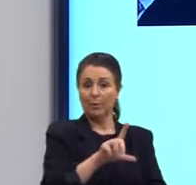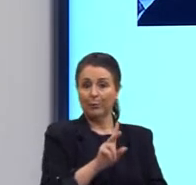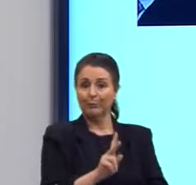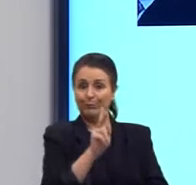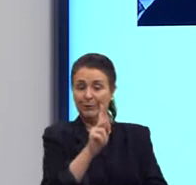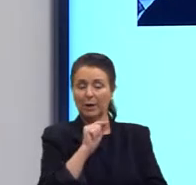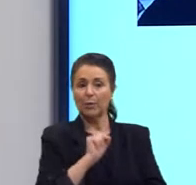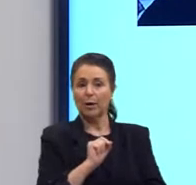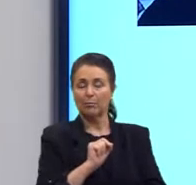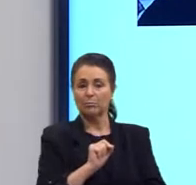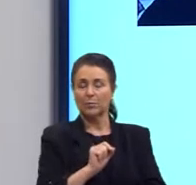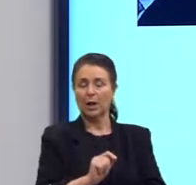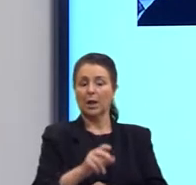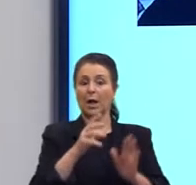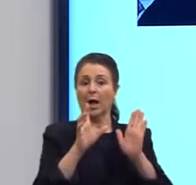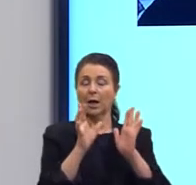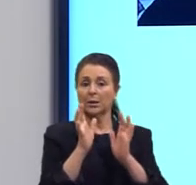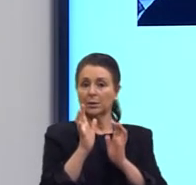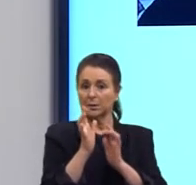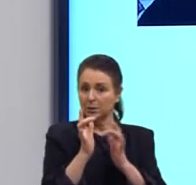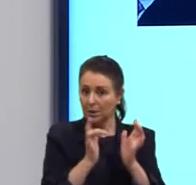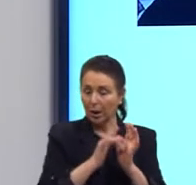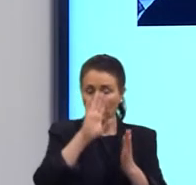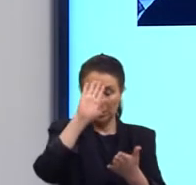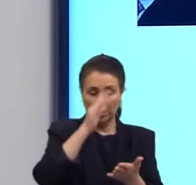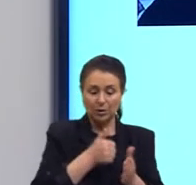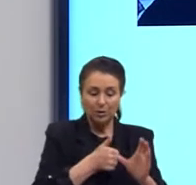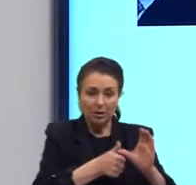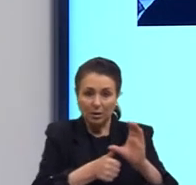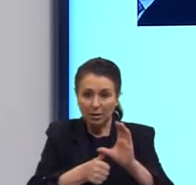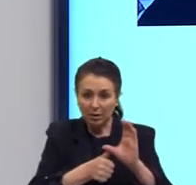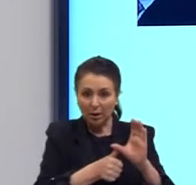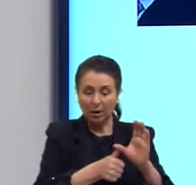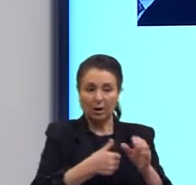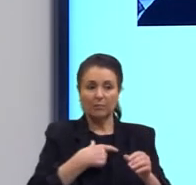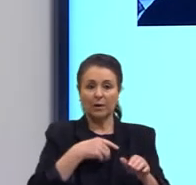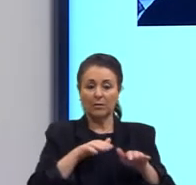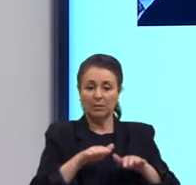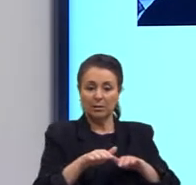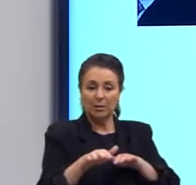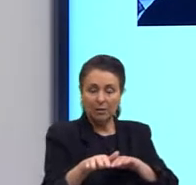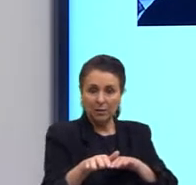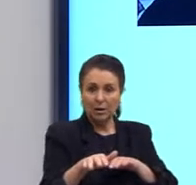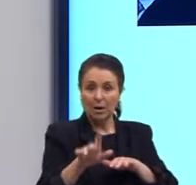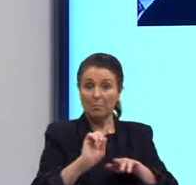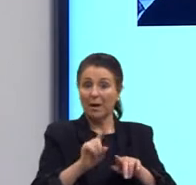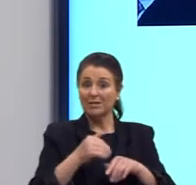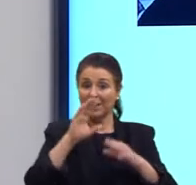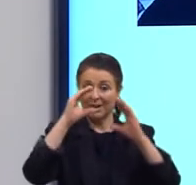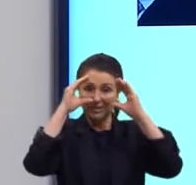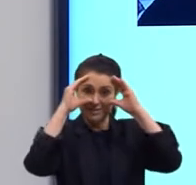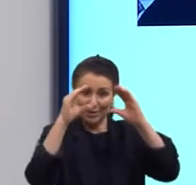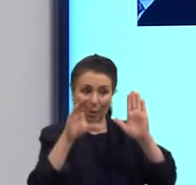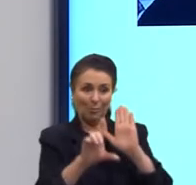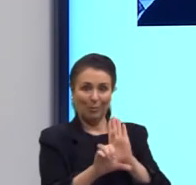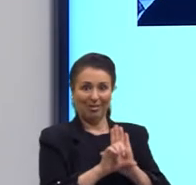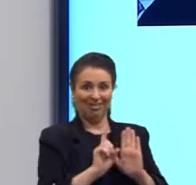protestante, e ele era a favor dos protestos pacíficos, mas da desobediência civil. Então, o o Martin Luther King dizia?